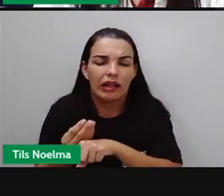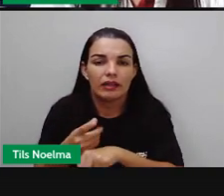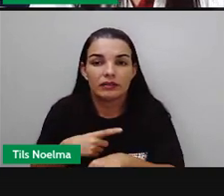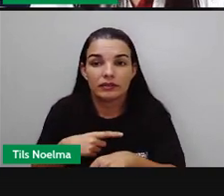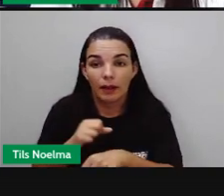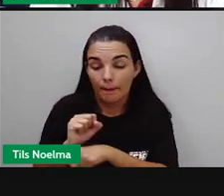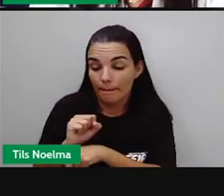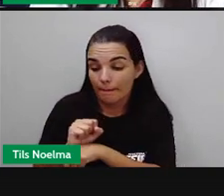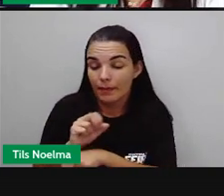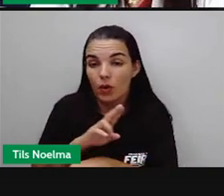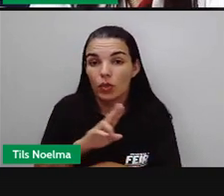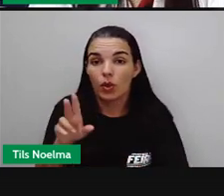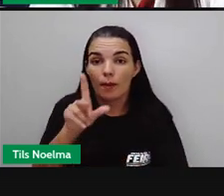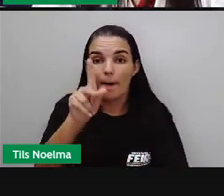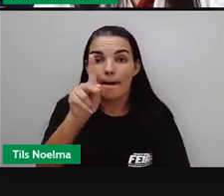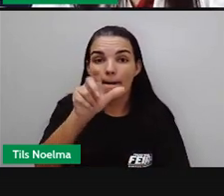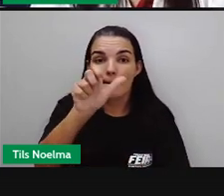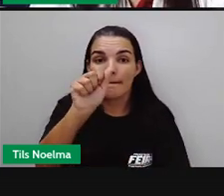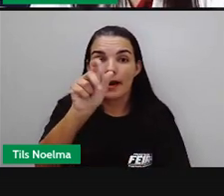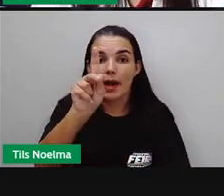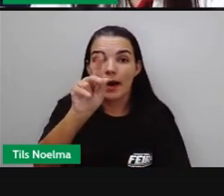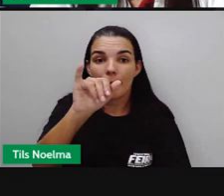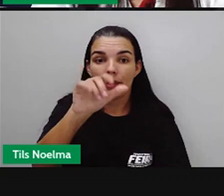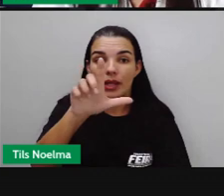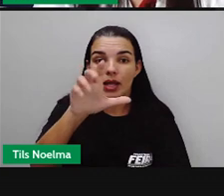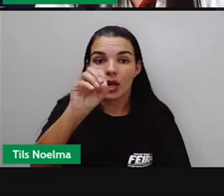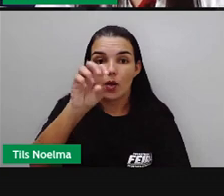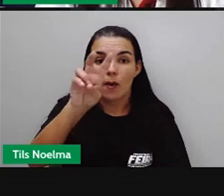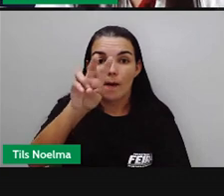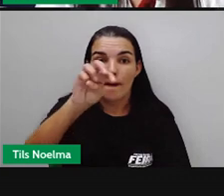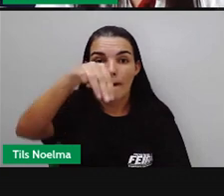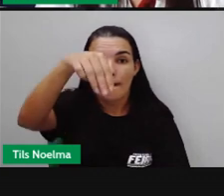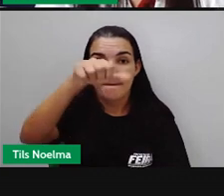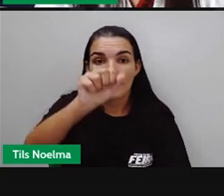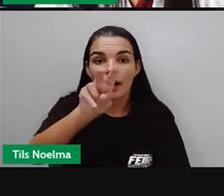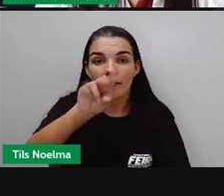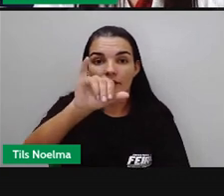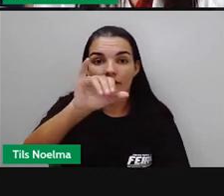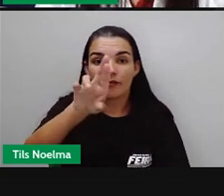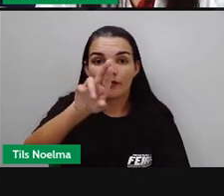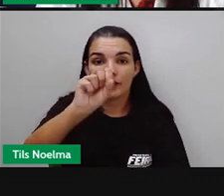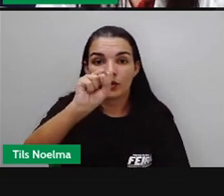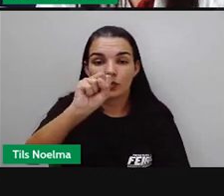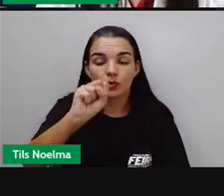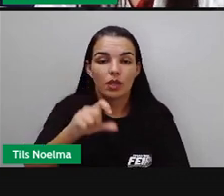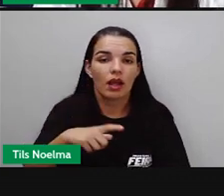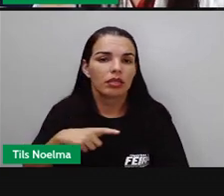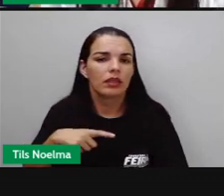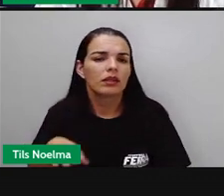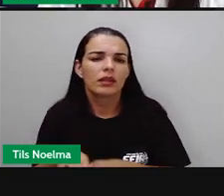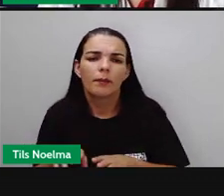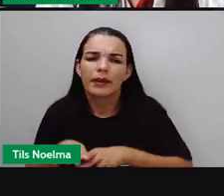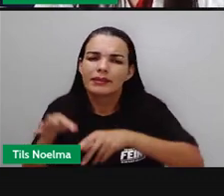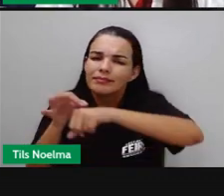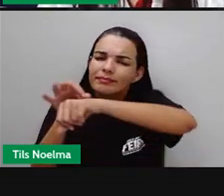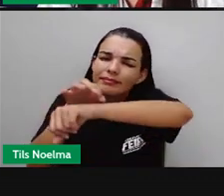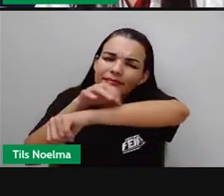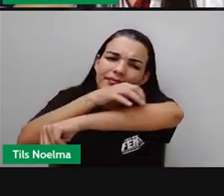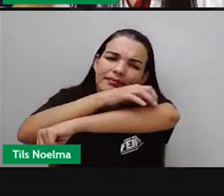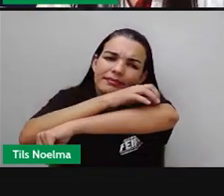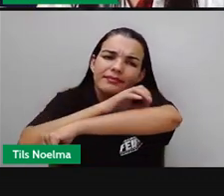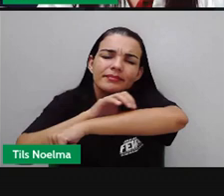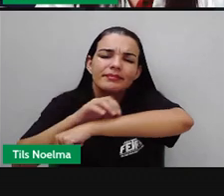papilomavírus, papilomavírus, certo? E além dessa doença, ainda temos o sarampo,